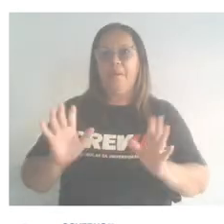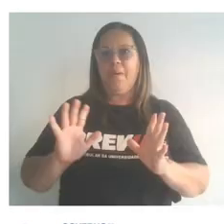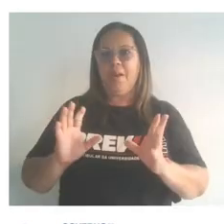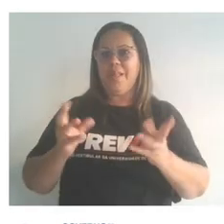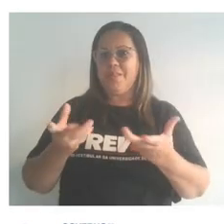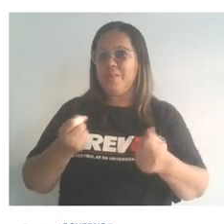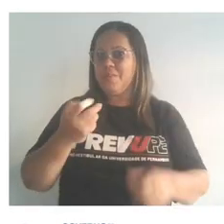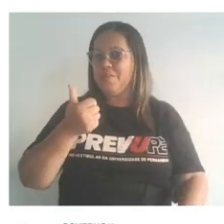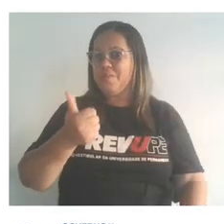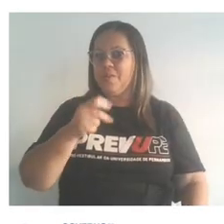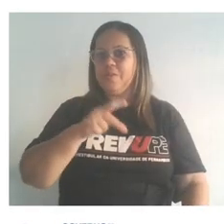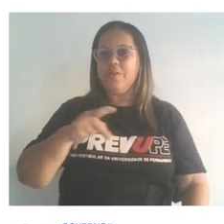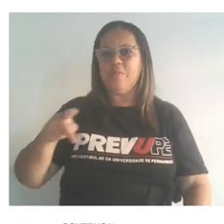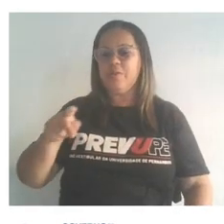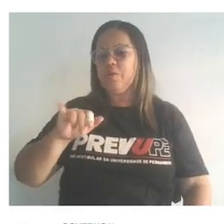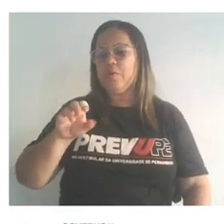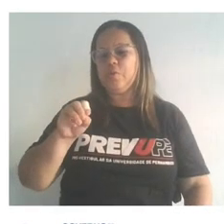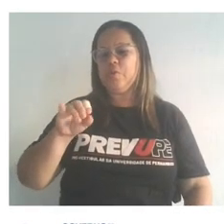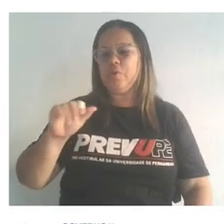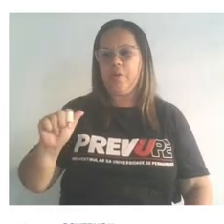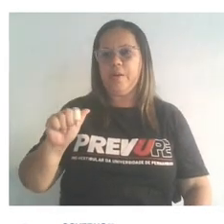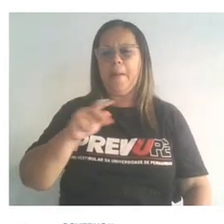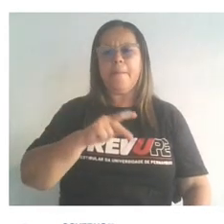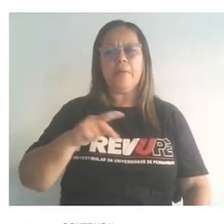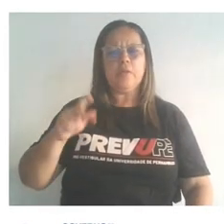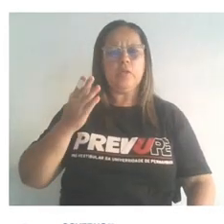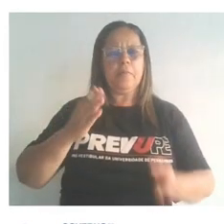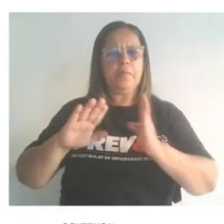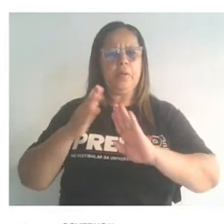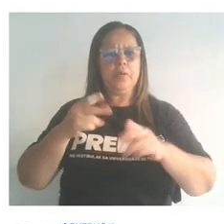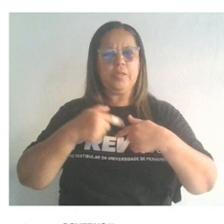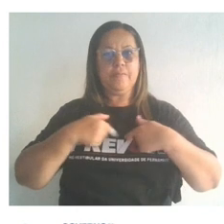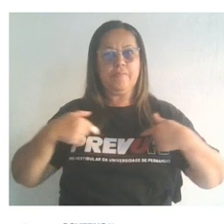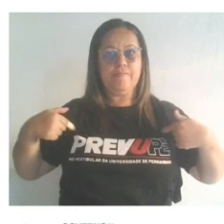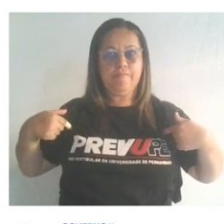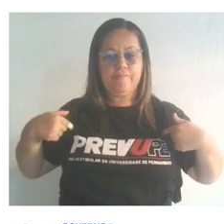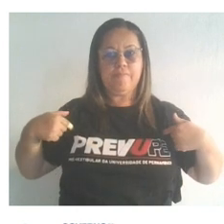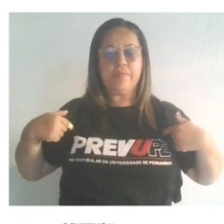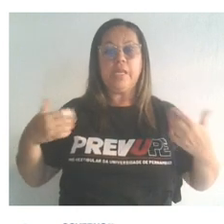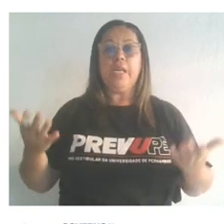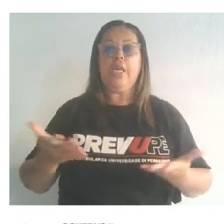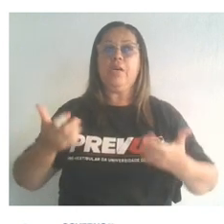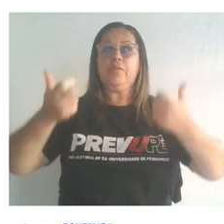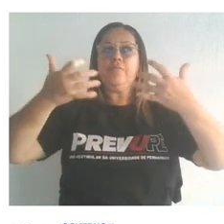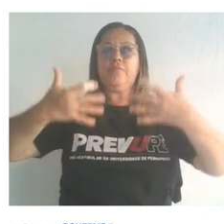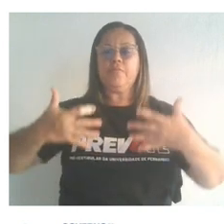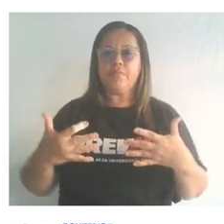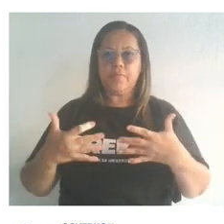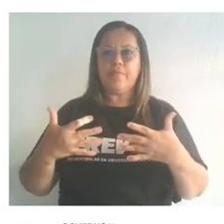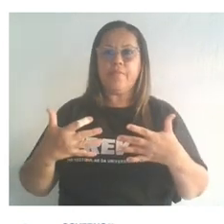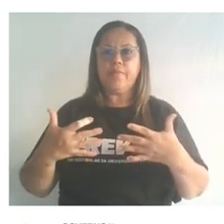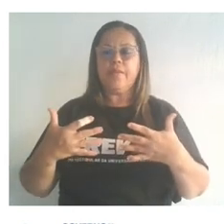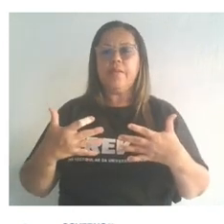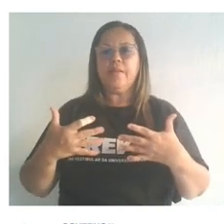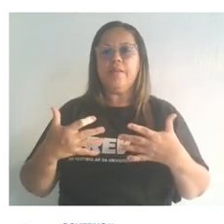Salve, salve, guerreiros, tudo certo? Eu sou o professor Joia, professor formador de biologia aqui do Prevup. E no vídeo de hoje, pessoal, eu vim trazer para vocês